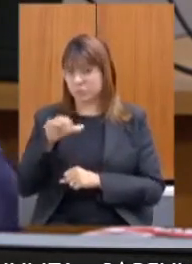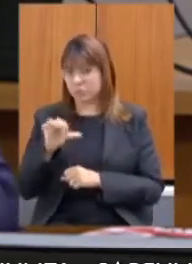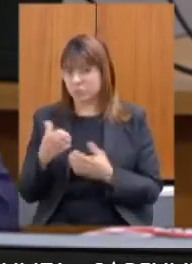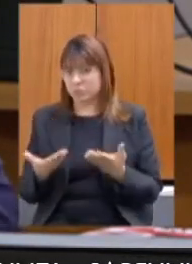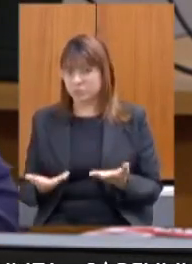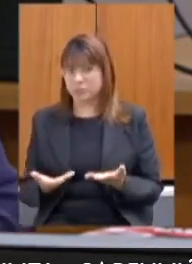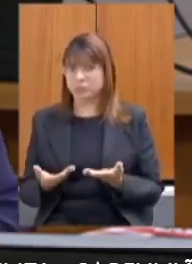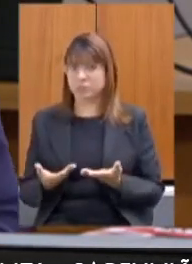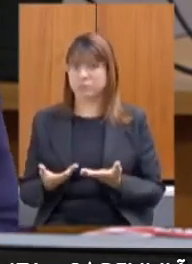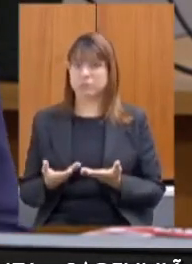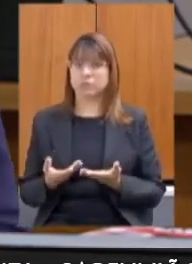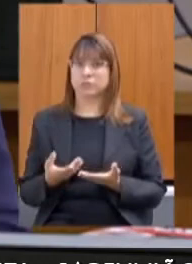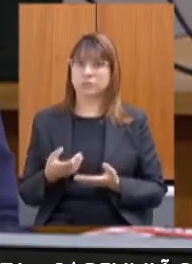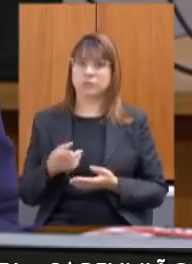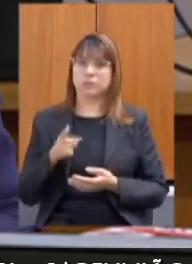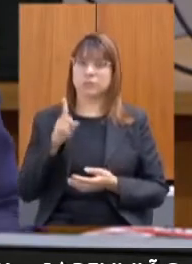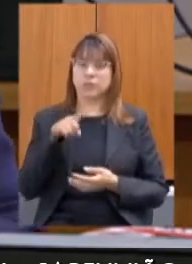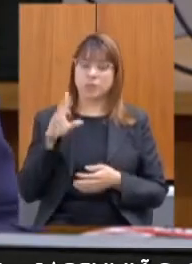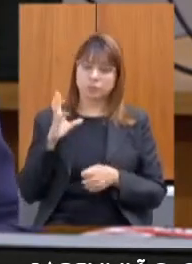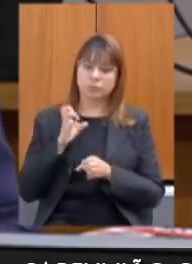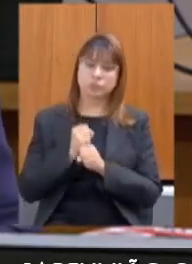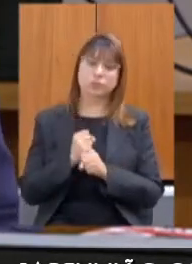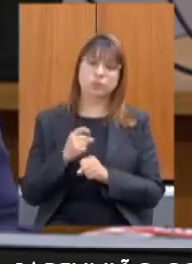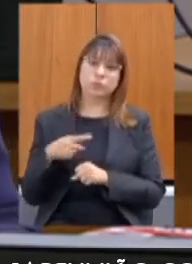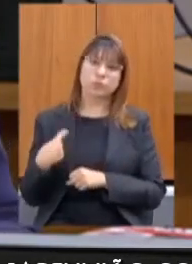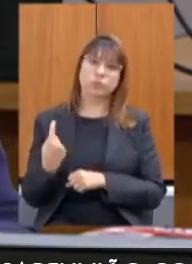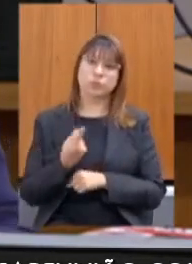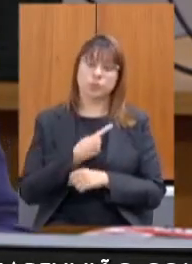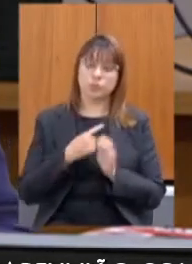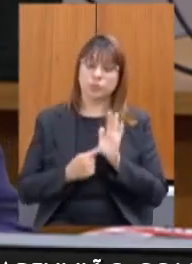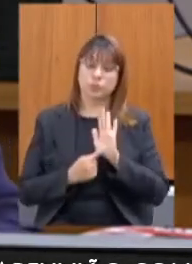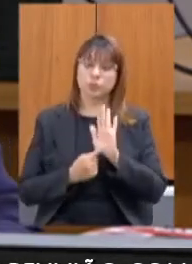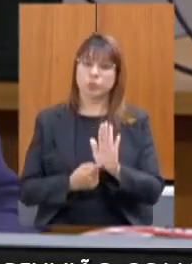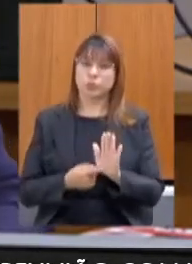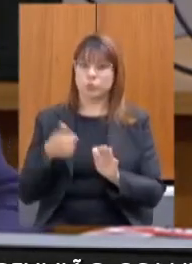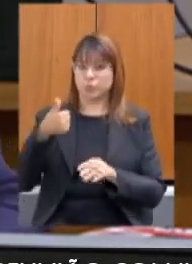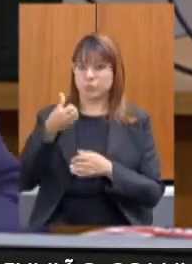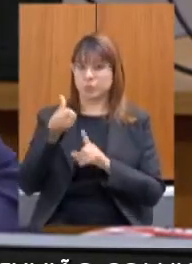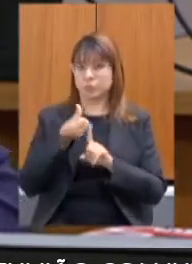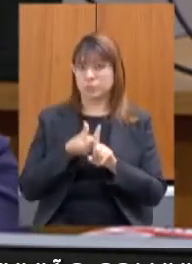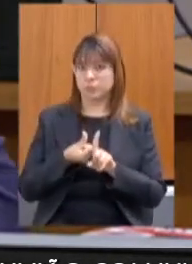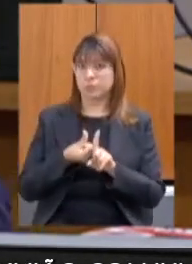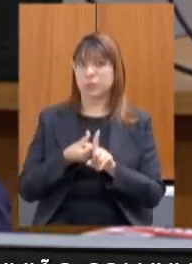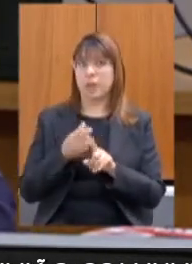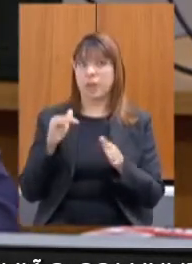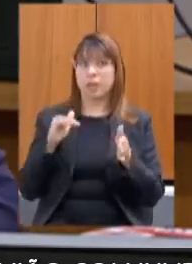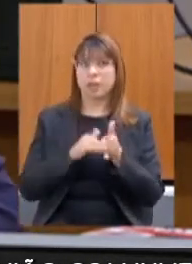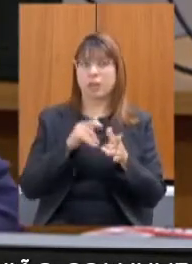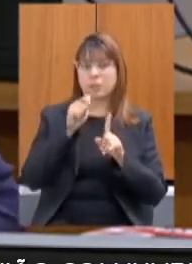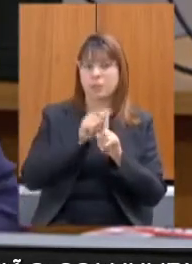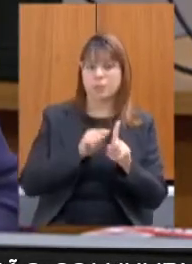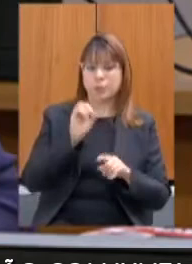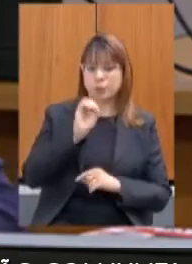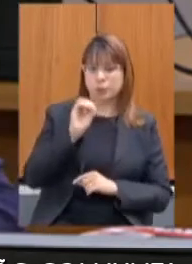foram os números que nós trouxemos no primeiro semestre e aí até outubro considerando